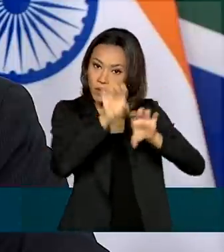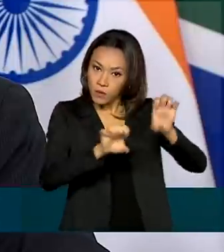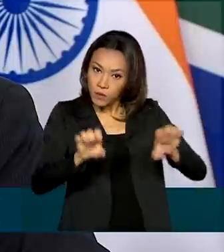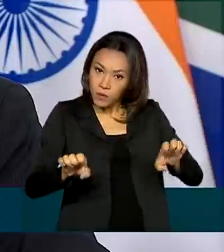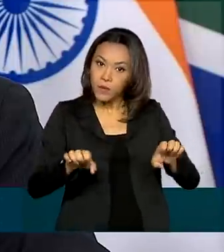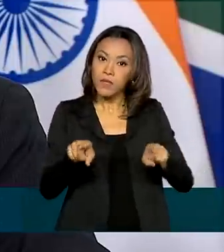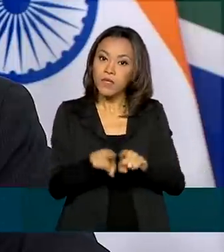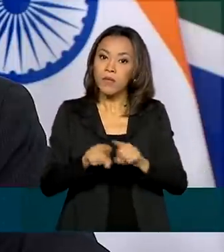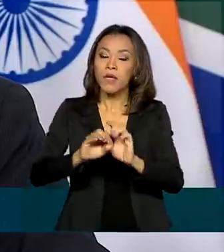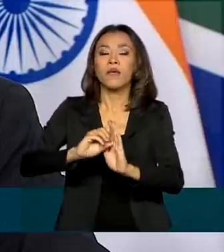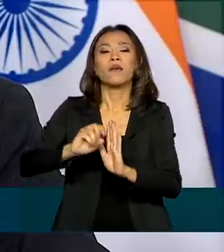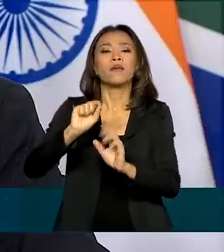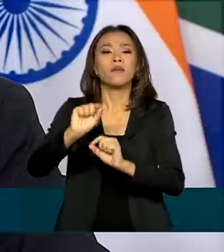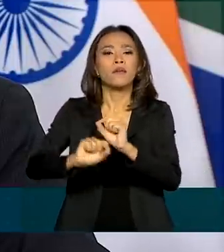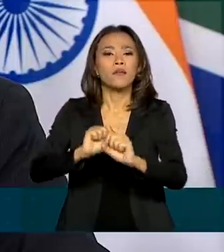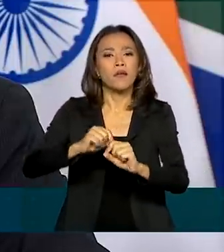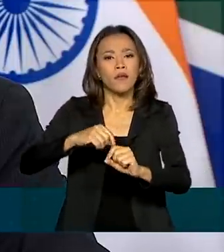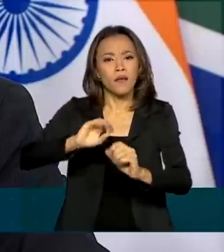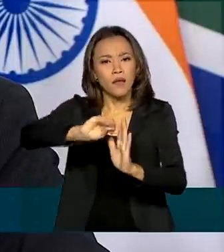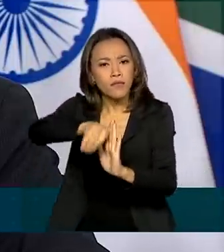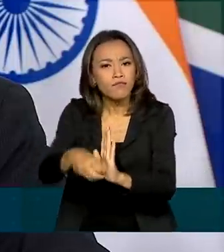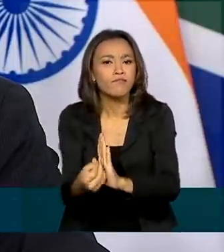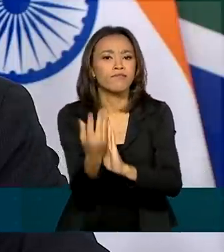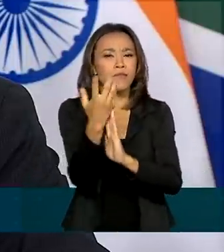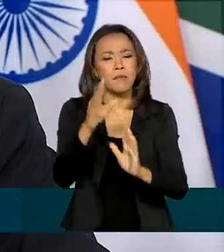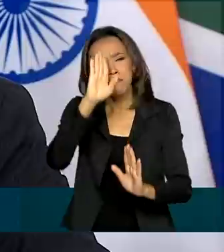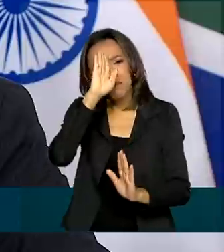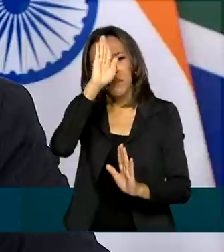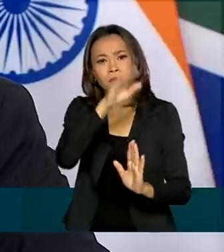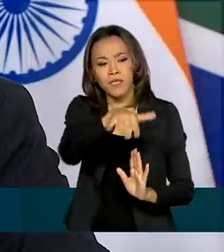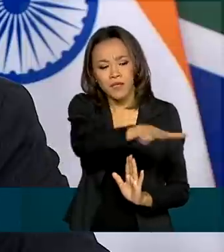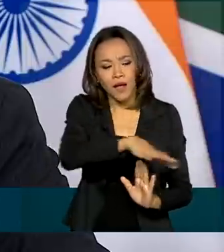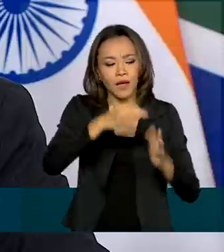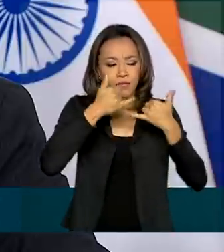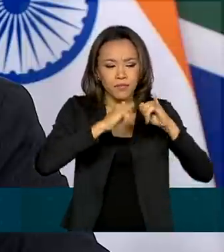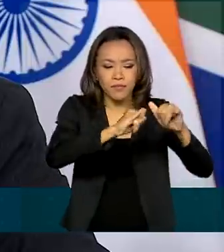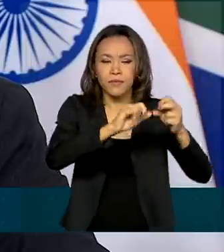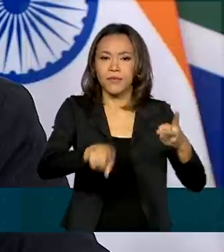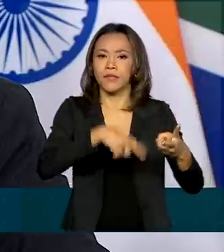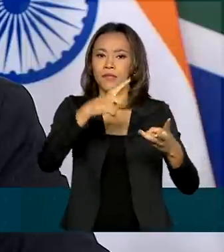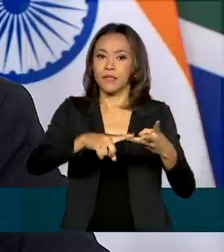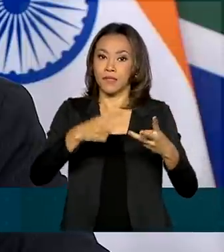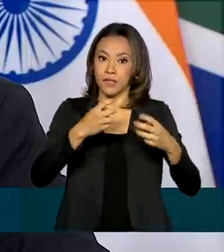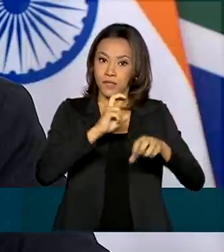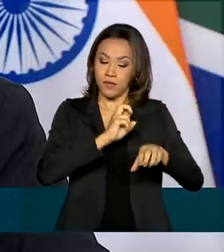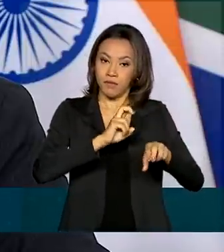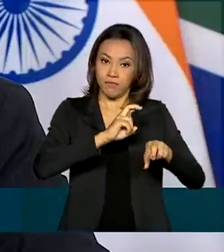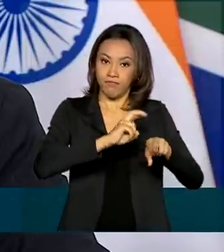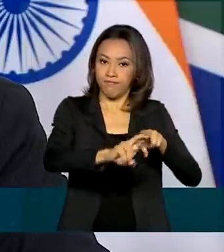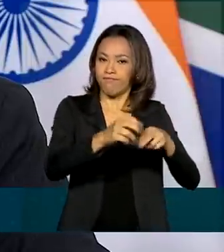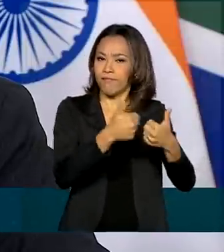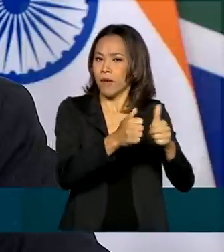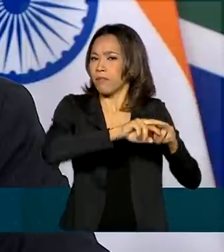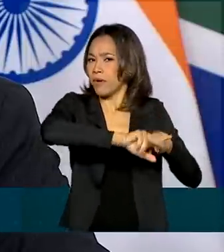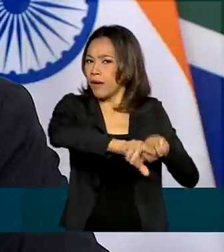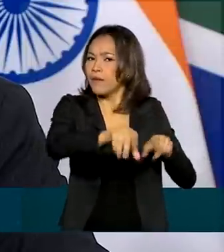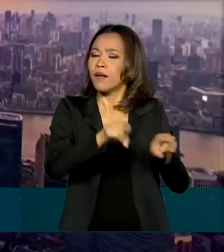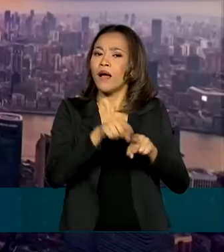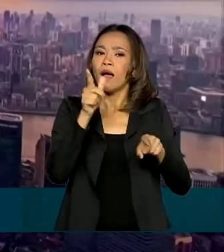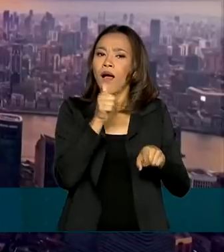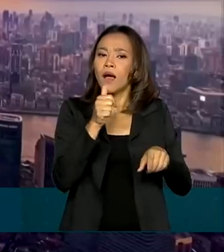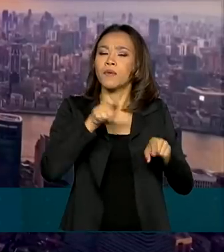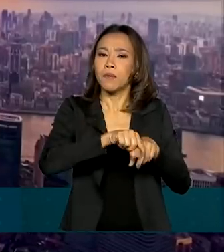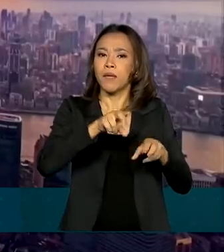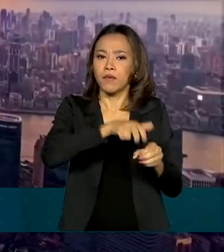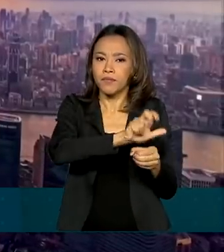sustentável, especialmente nos setores de energia renovável, transporte e mobilidade urbana e água e saneamento básico.